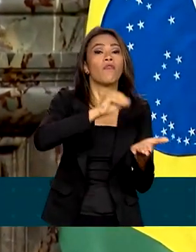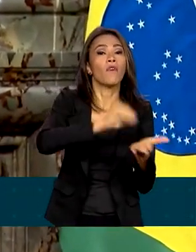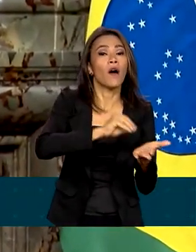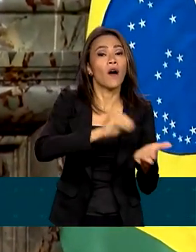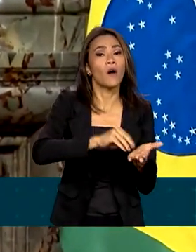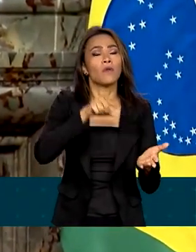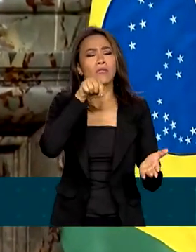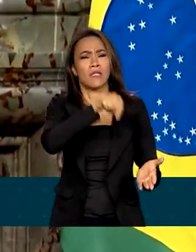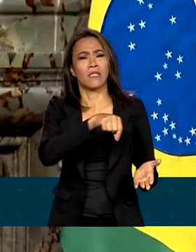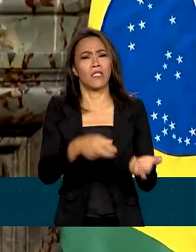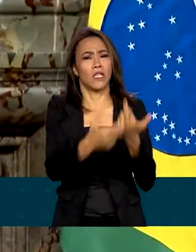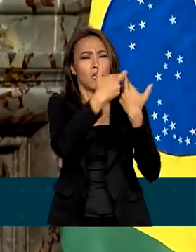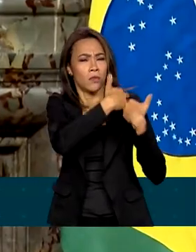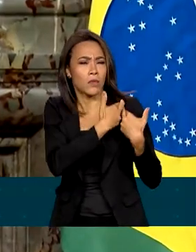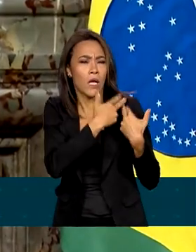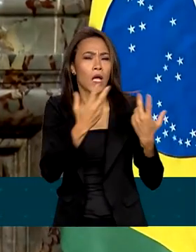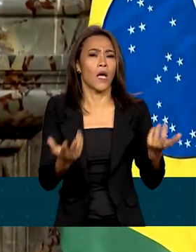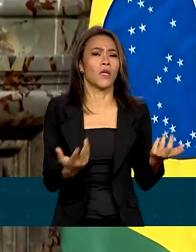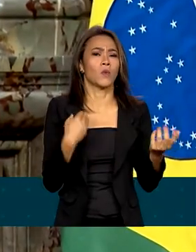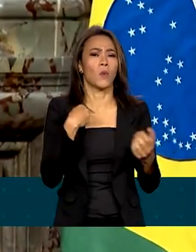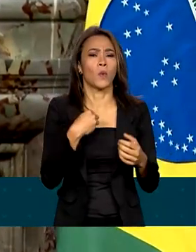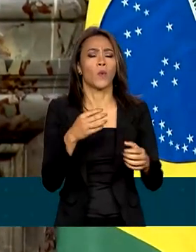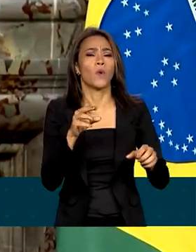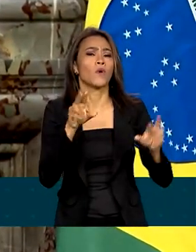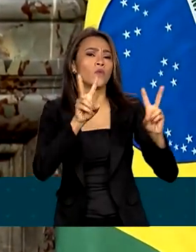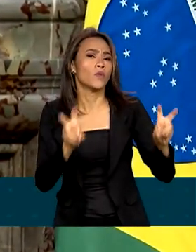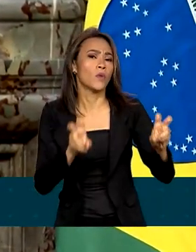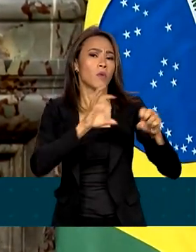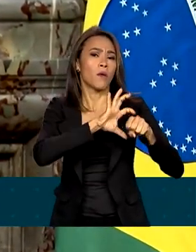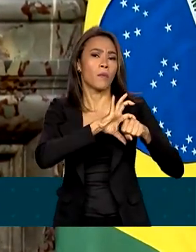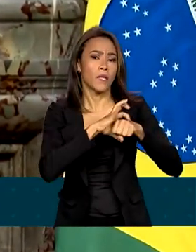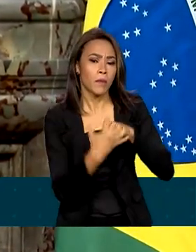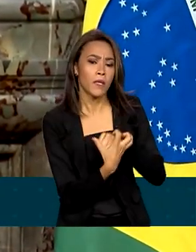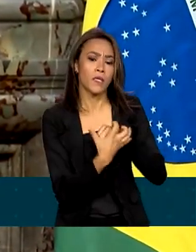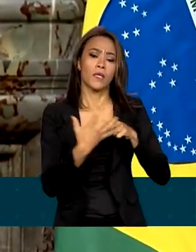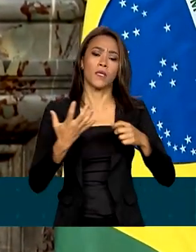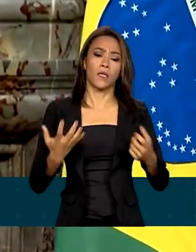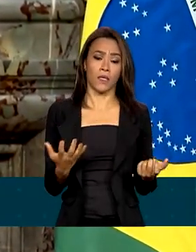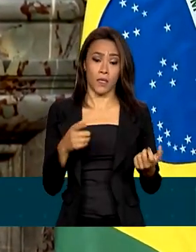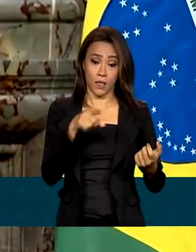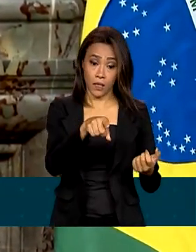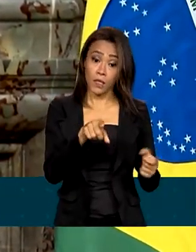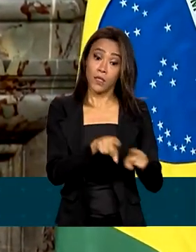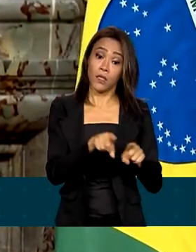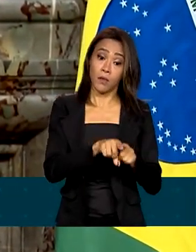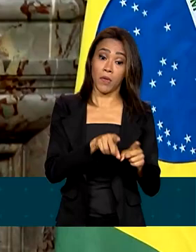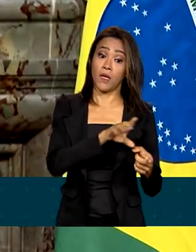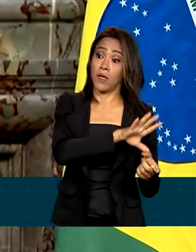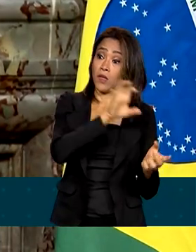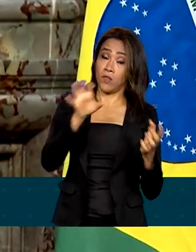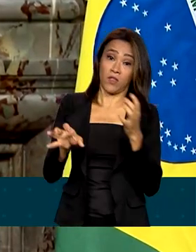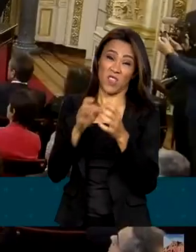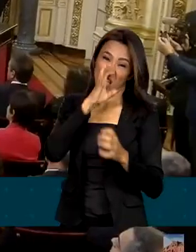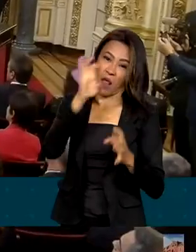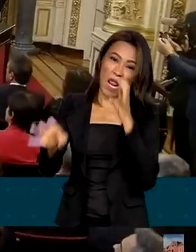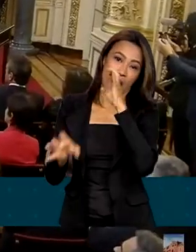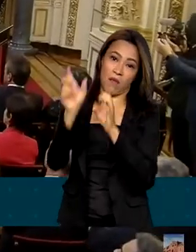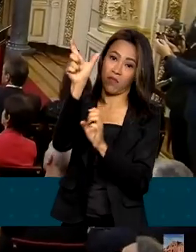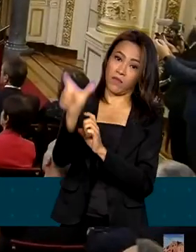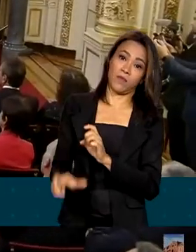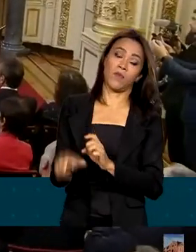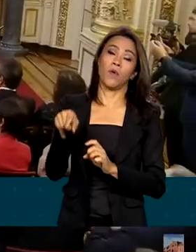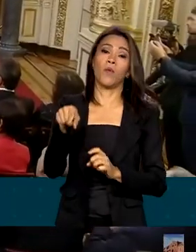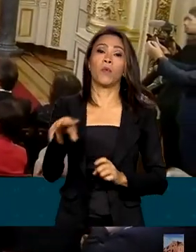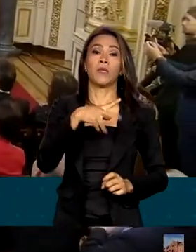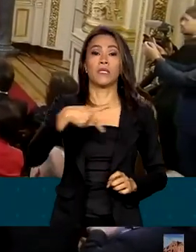responsabilidade no cuidado com a pandemia, todas as ofensas que ele fez ao companheiro Alberto Fernandes argentino. O